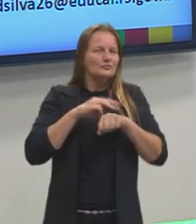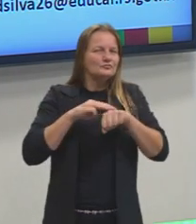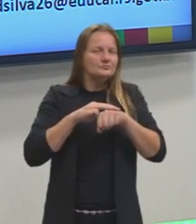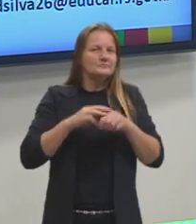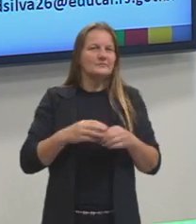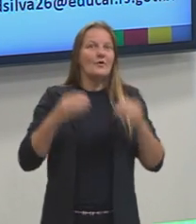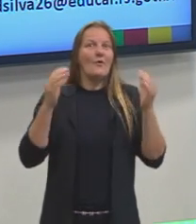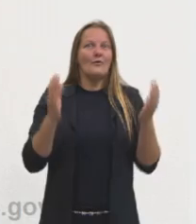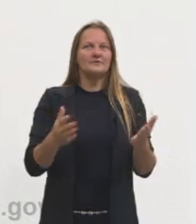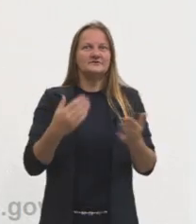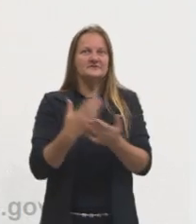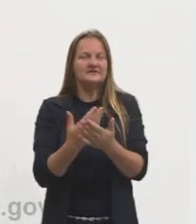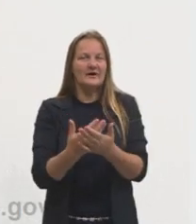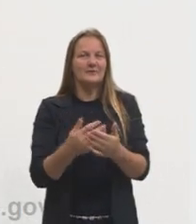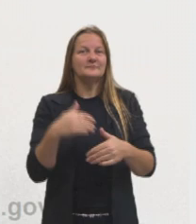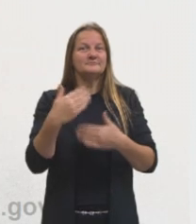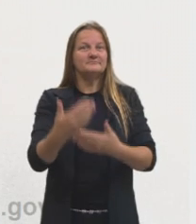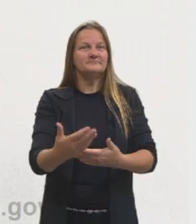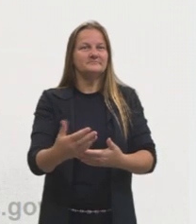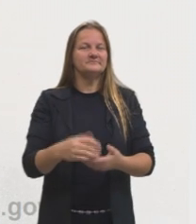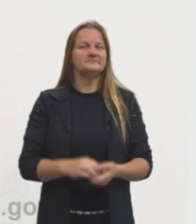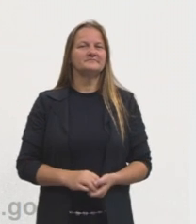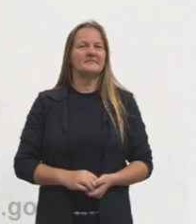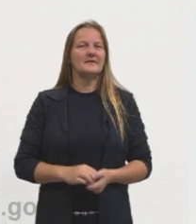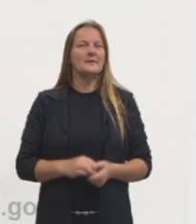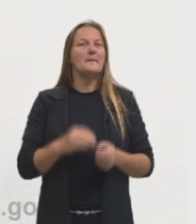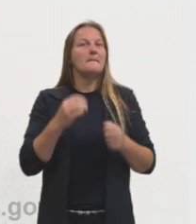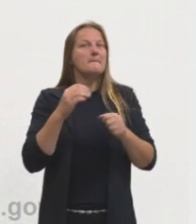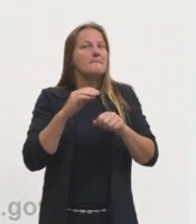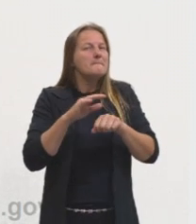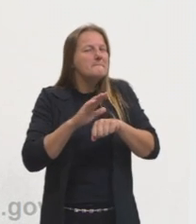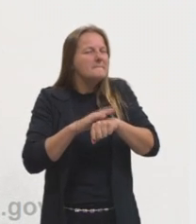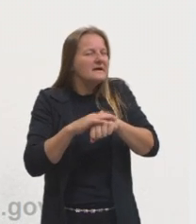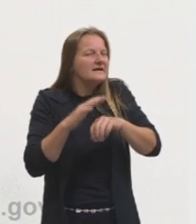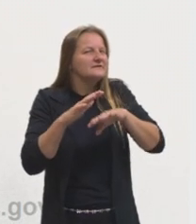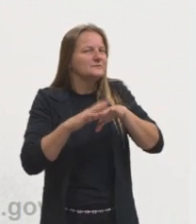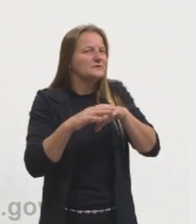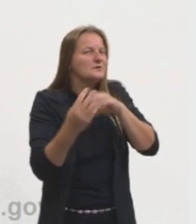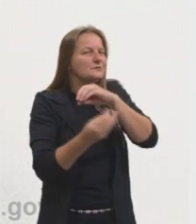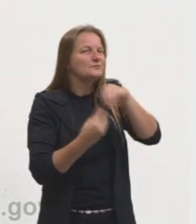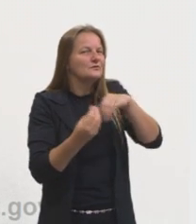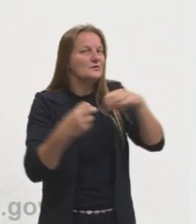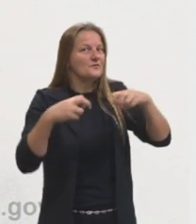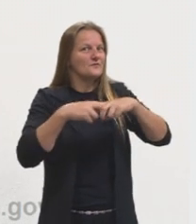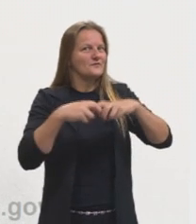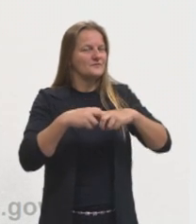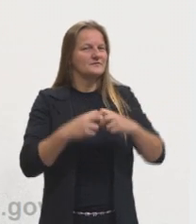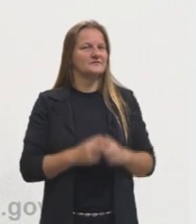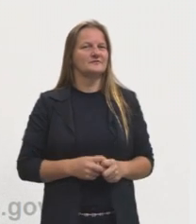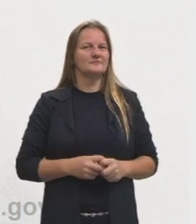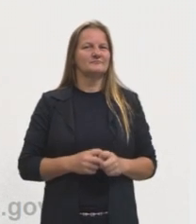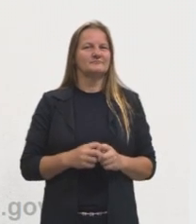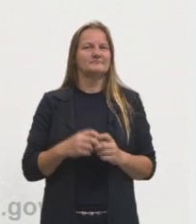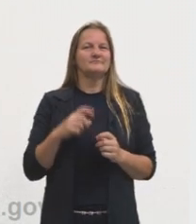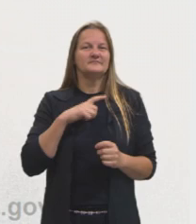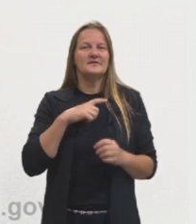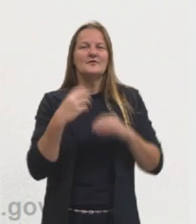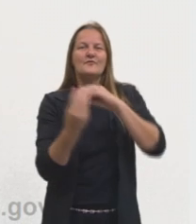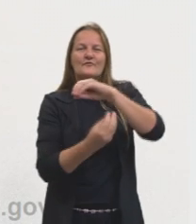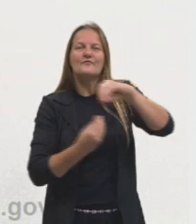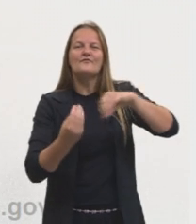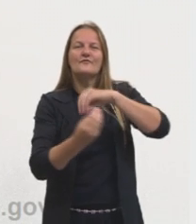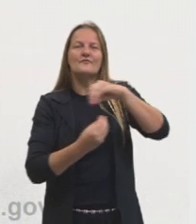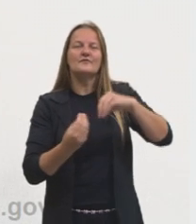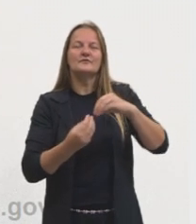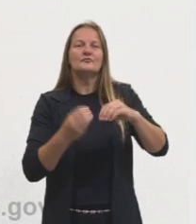falar então sobre uma parte um pouco mais matematizada da Física, onde a gente acaba envolvendo muitos